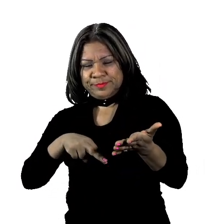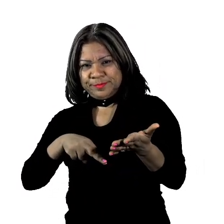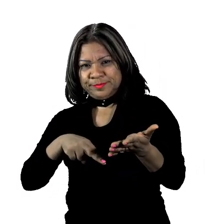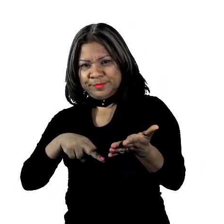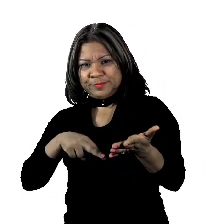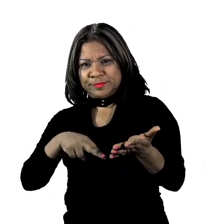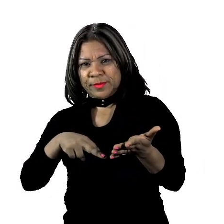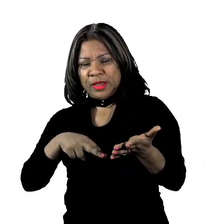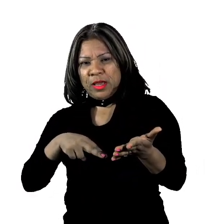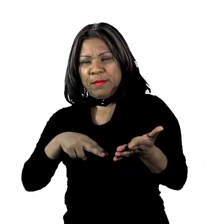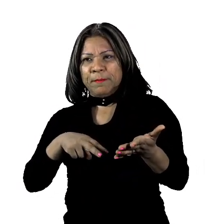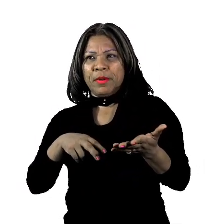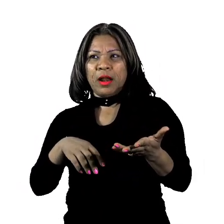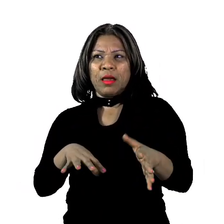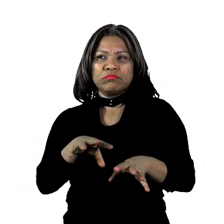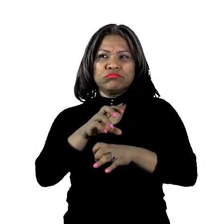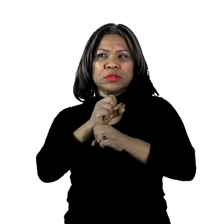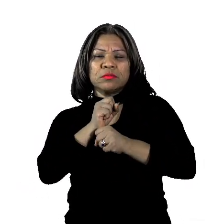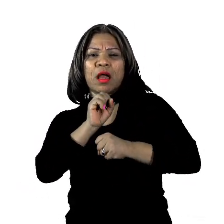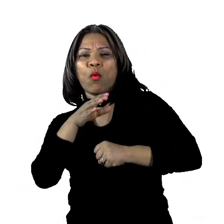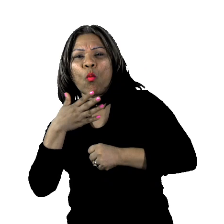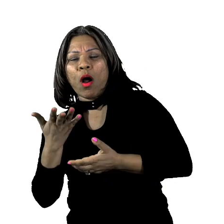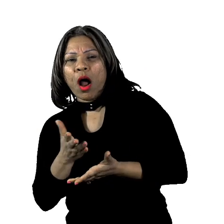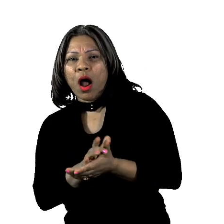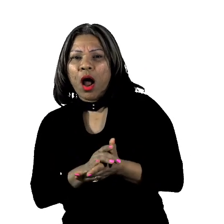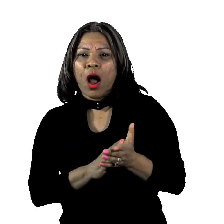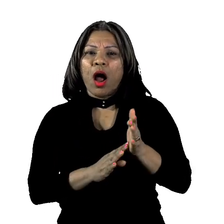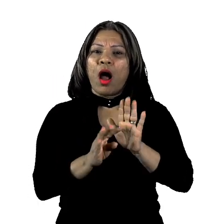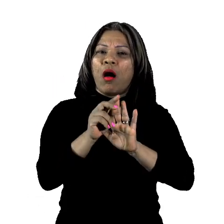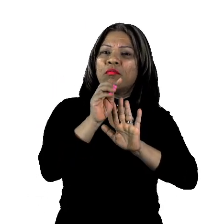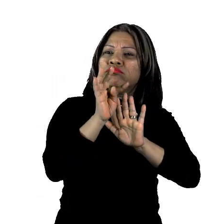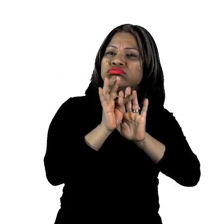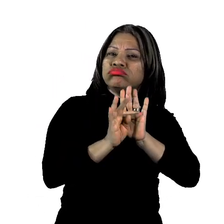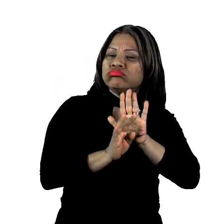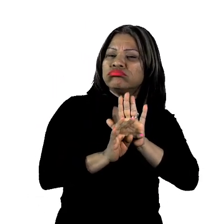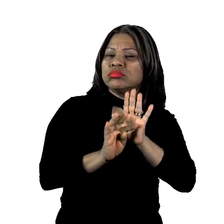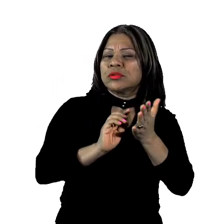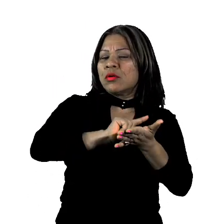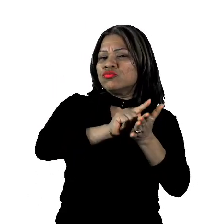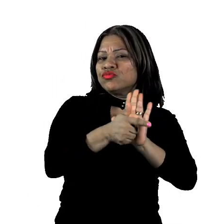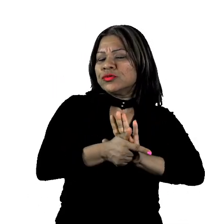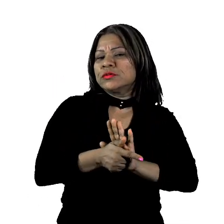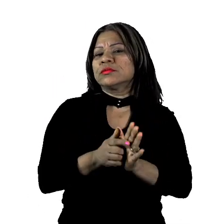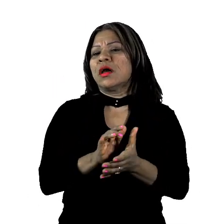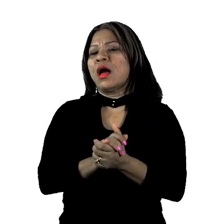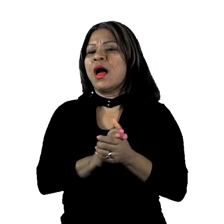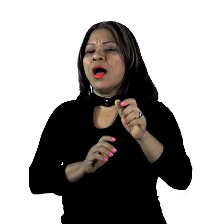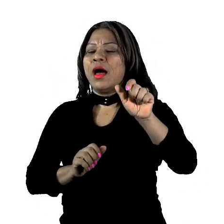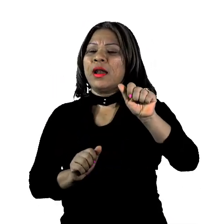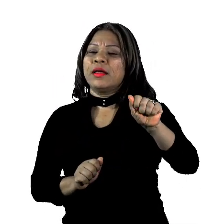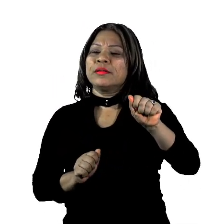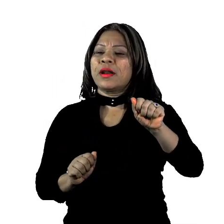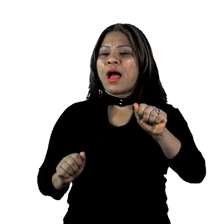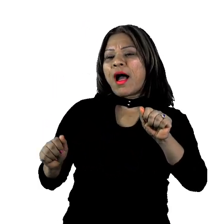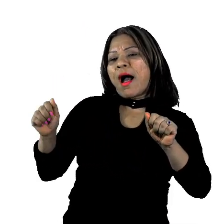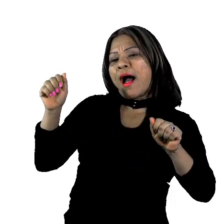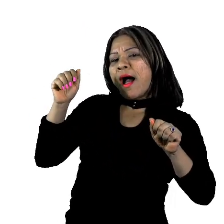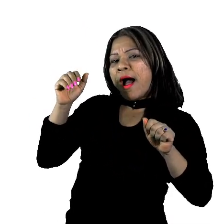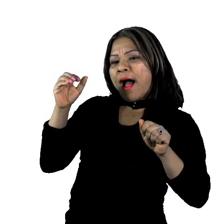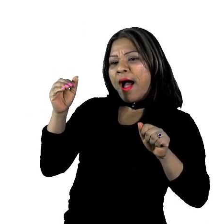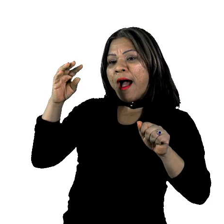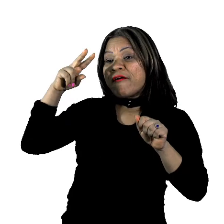qual gênero textual? Letra A, fábula? Letra B, manual de instrução? Letra C,